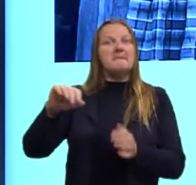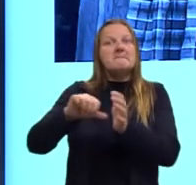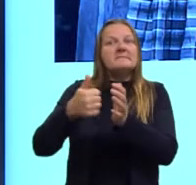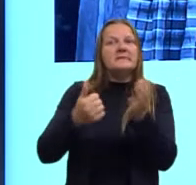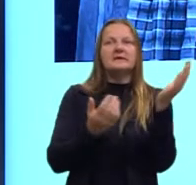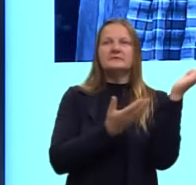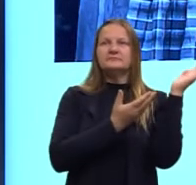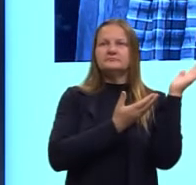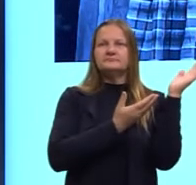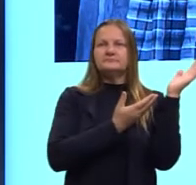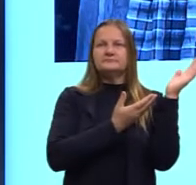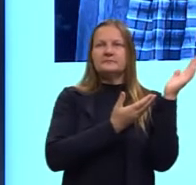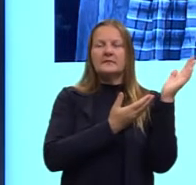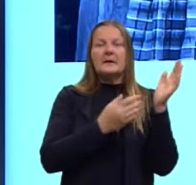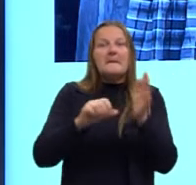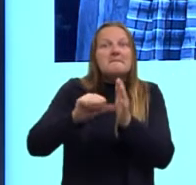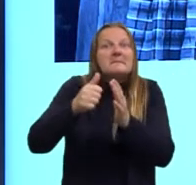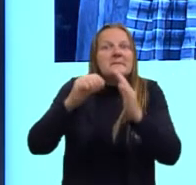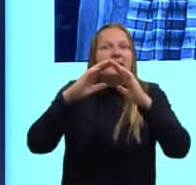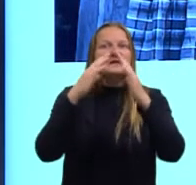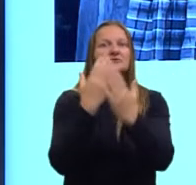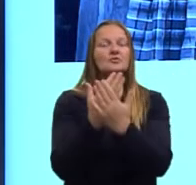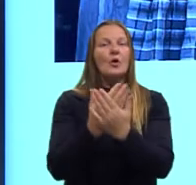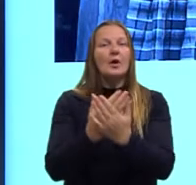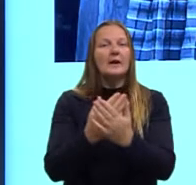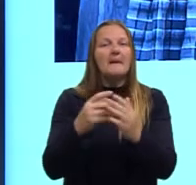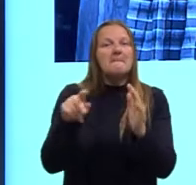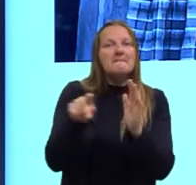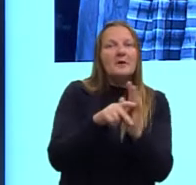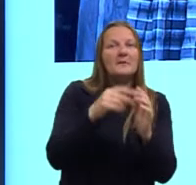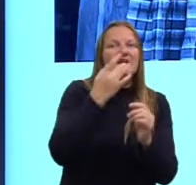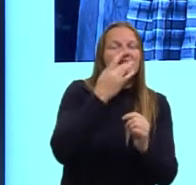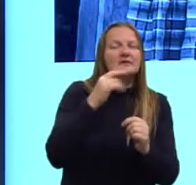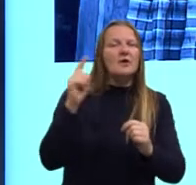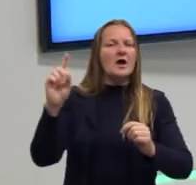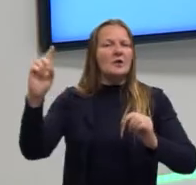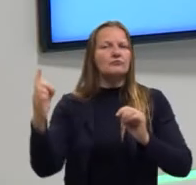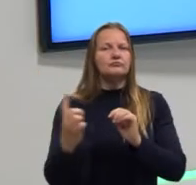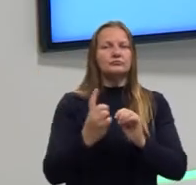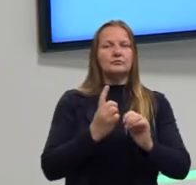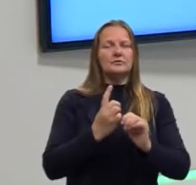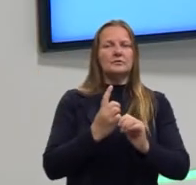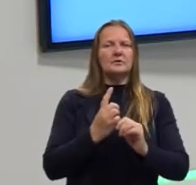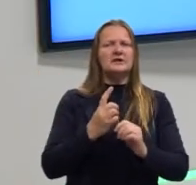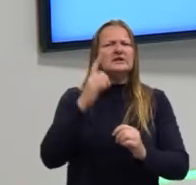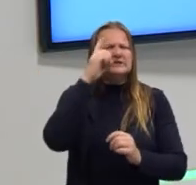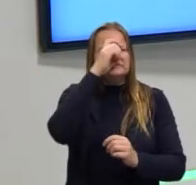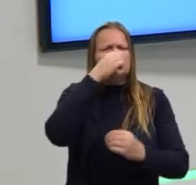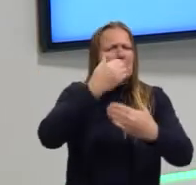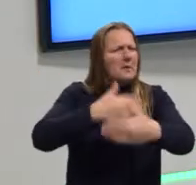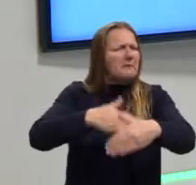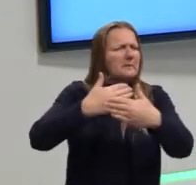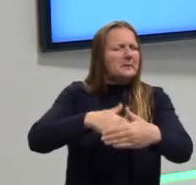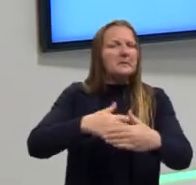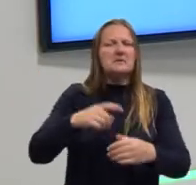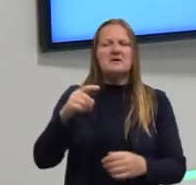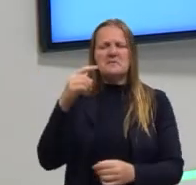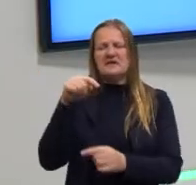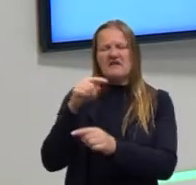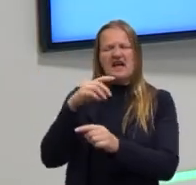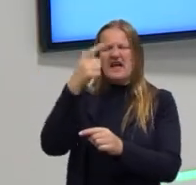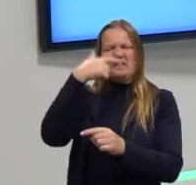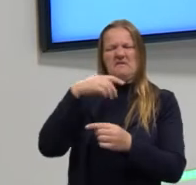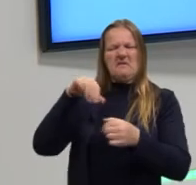frequentar uma escola para brancos. Ela faz um processo seletivo que era super difícil, todo mundo achava que ela não ia passar.